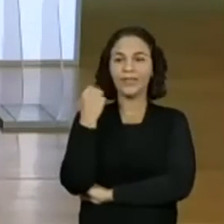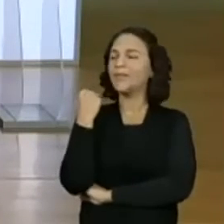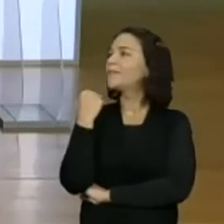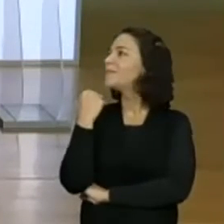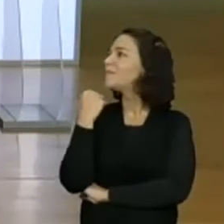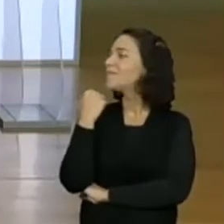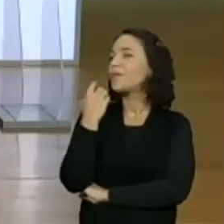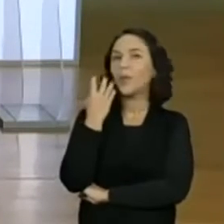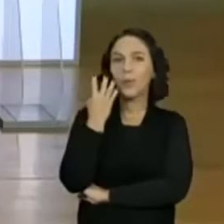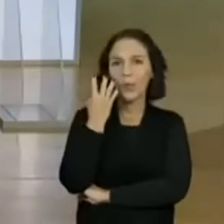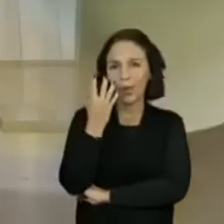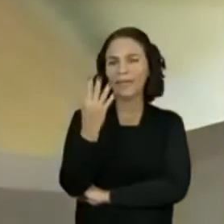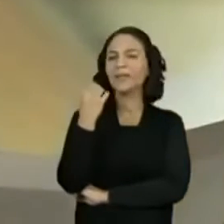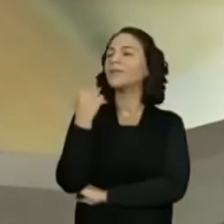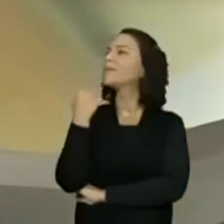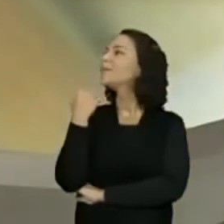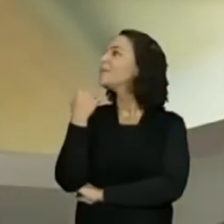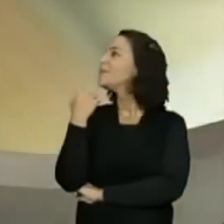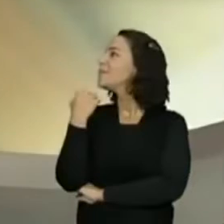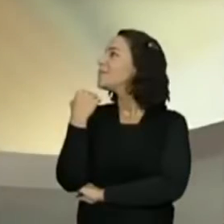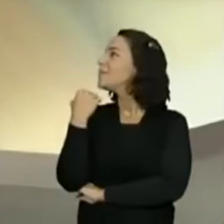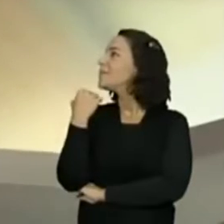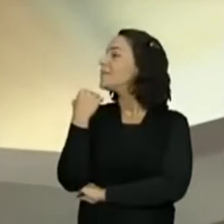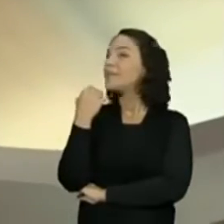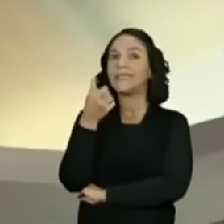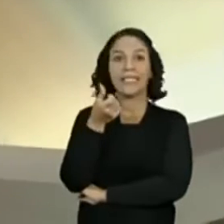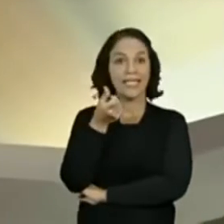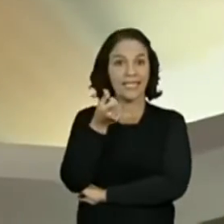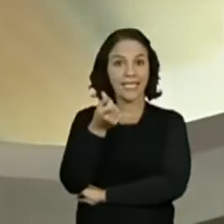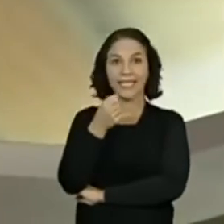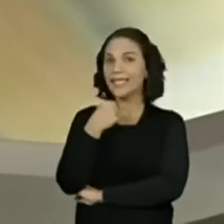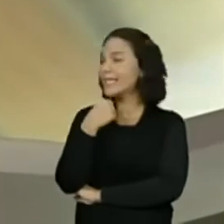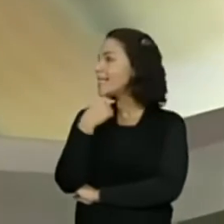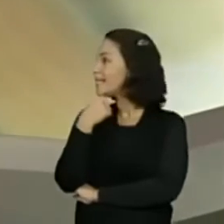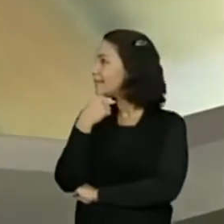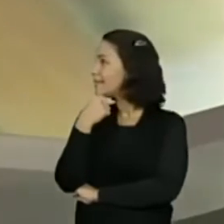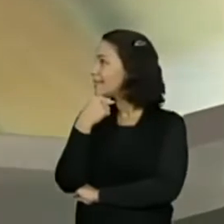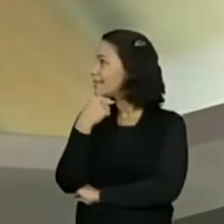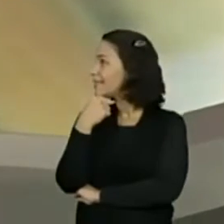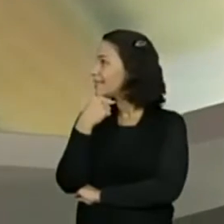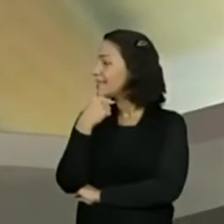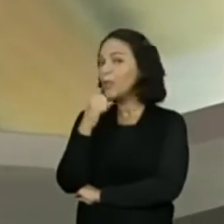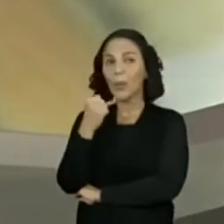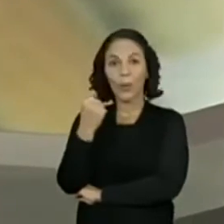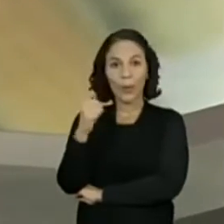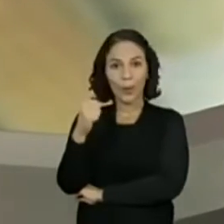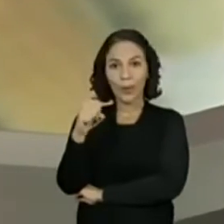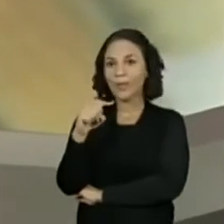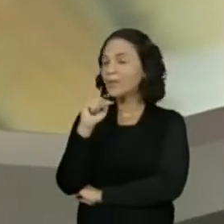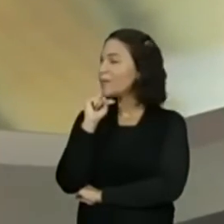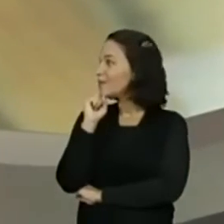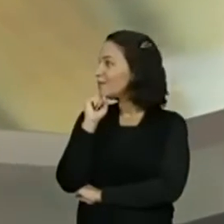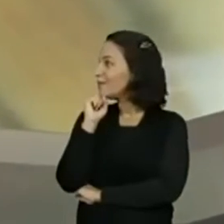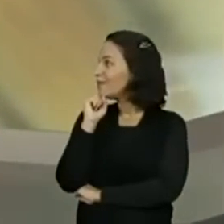2, 4, 6, 8,